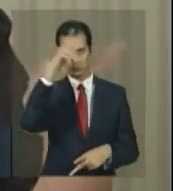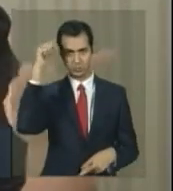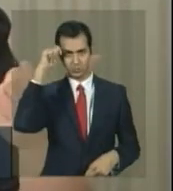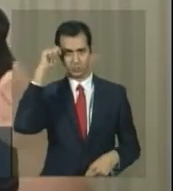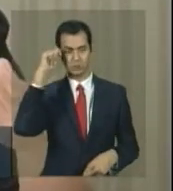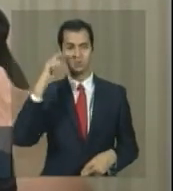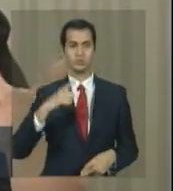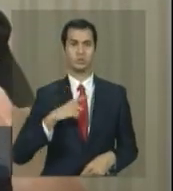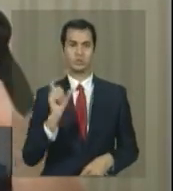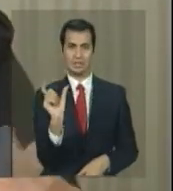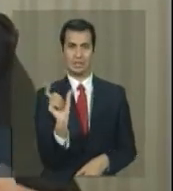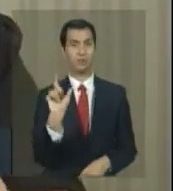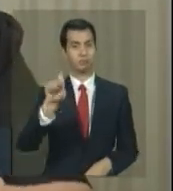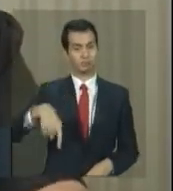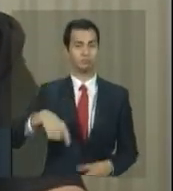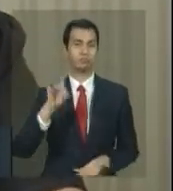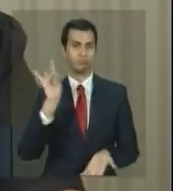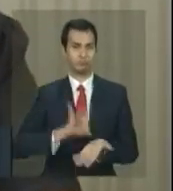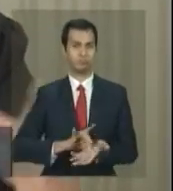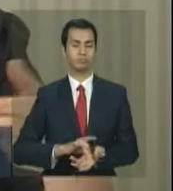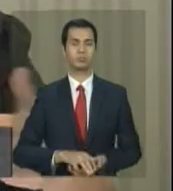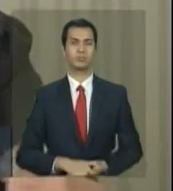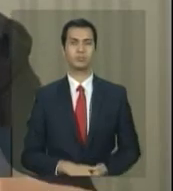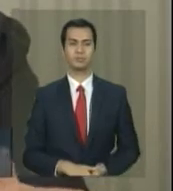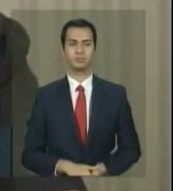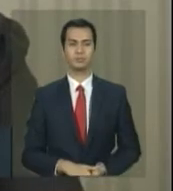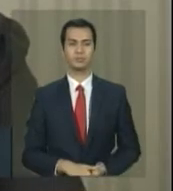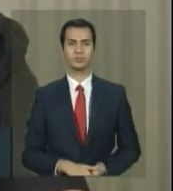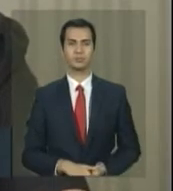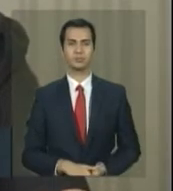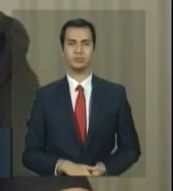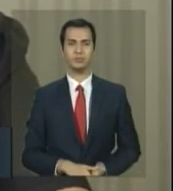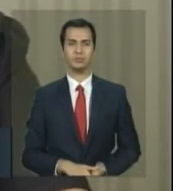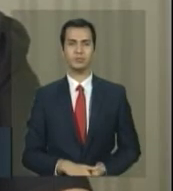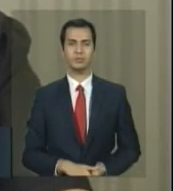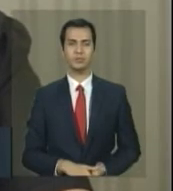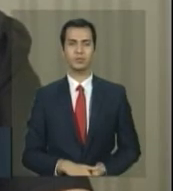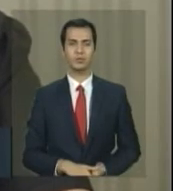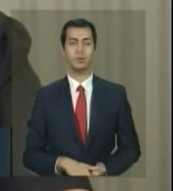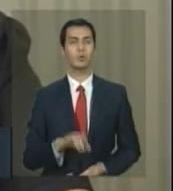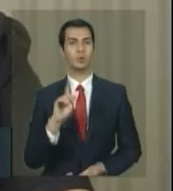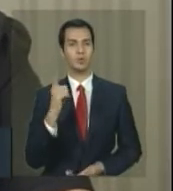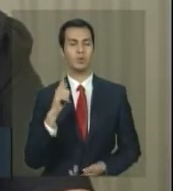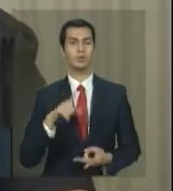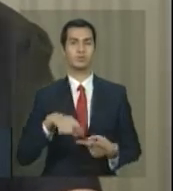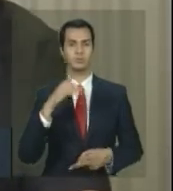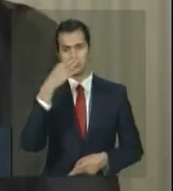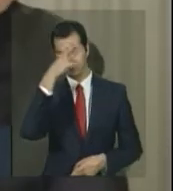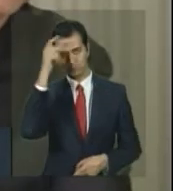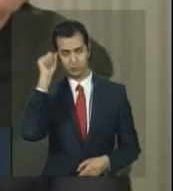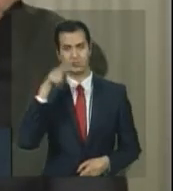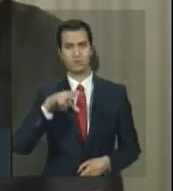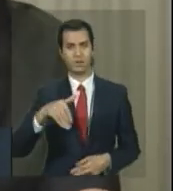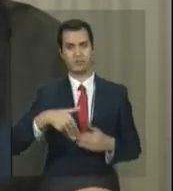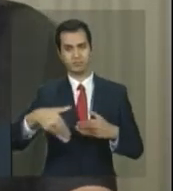de fato, eles já existem, o de Goiás e Mato Grosso a gente vai estar implementando no próximo período.